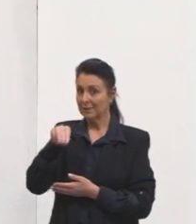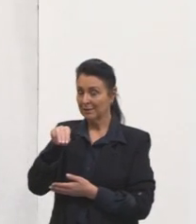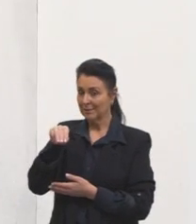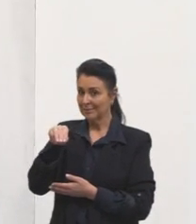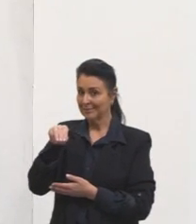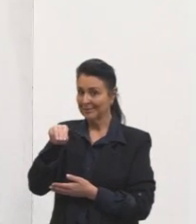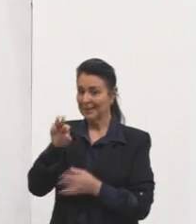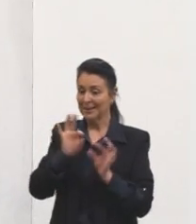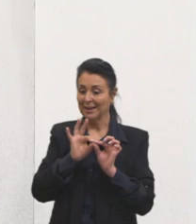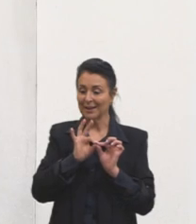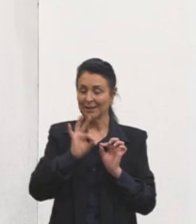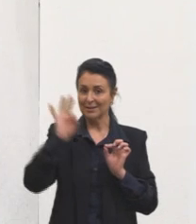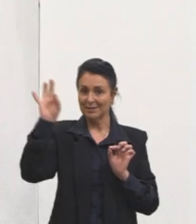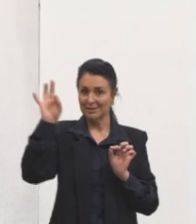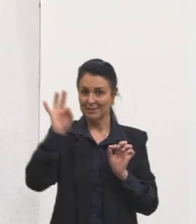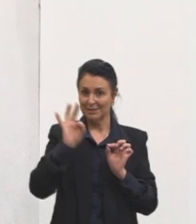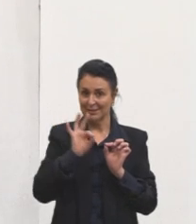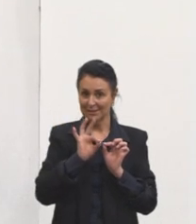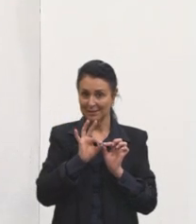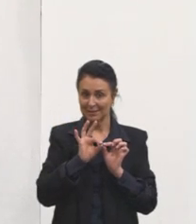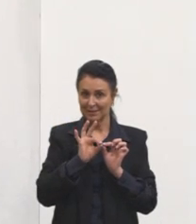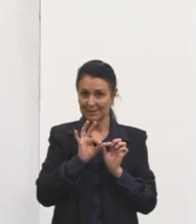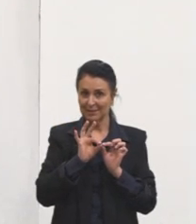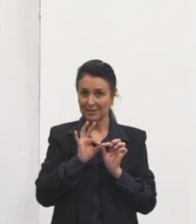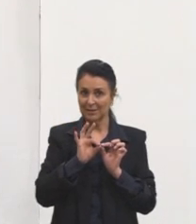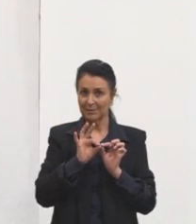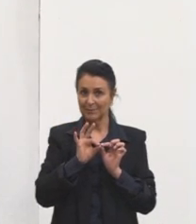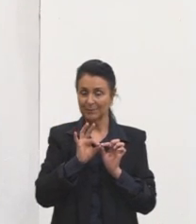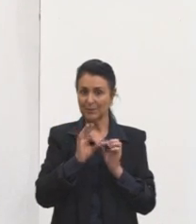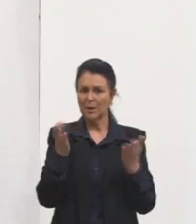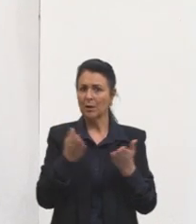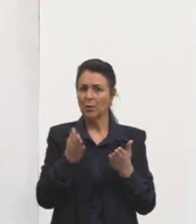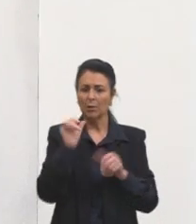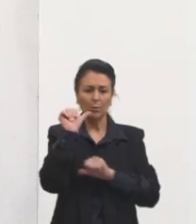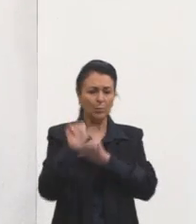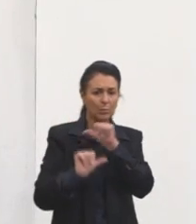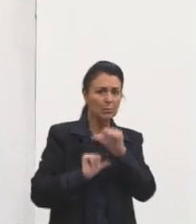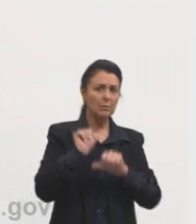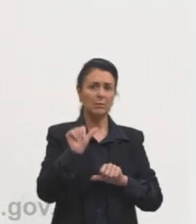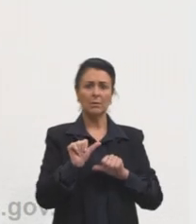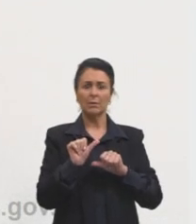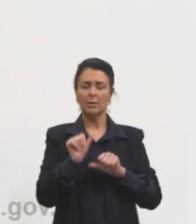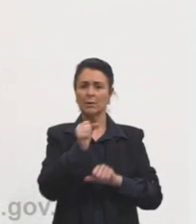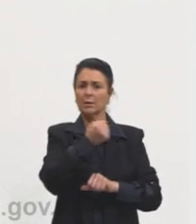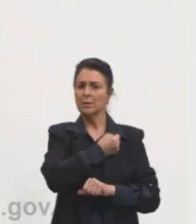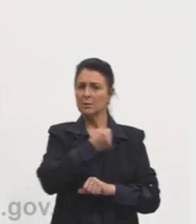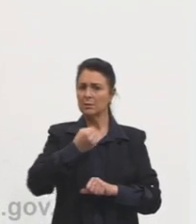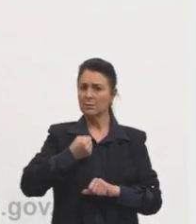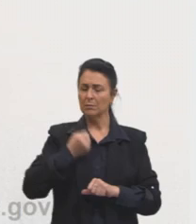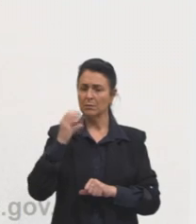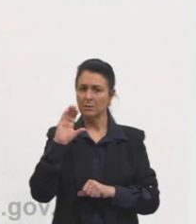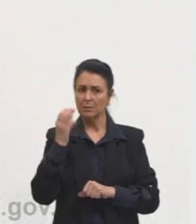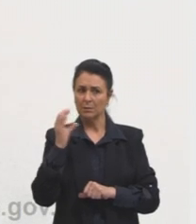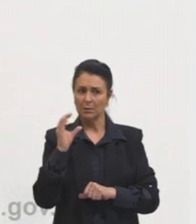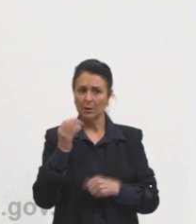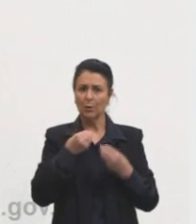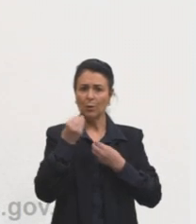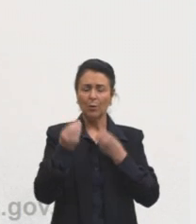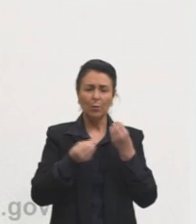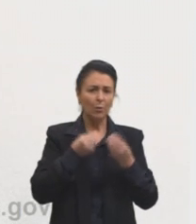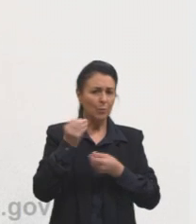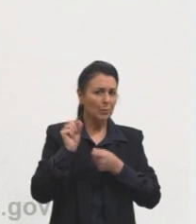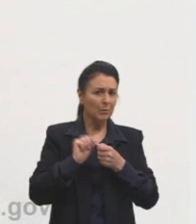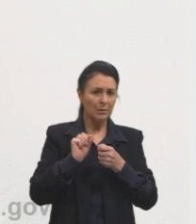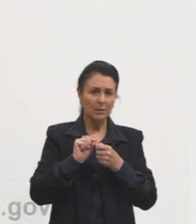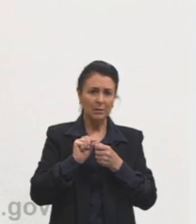colocar assim. Tá. Mas e agora? A gente precisa passar para a notação científica. Como que a gente faz?